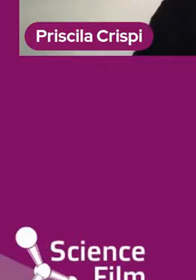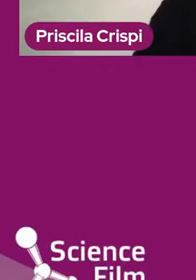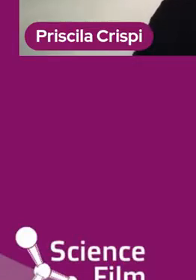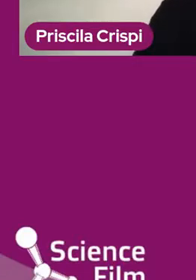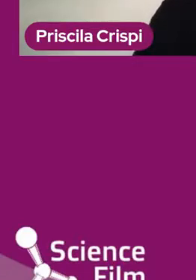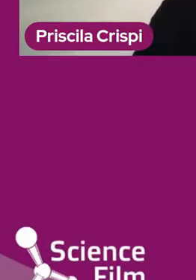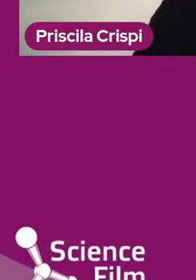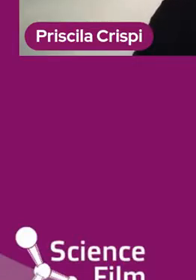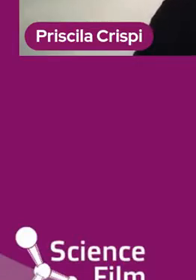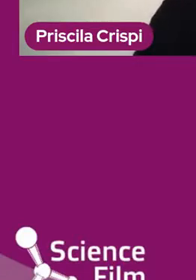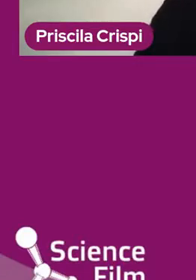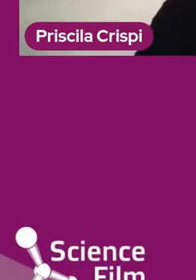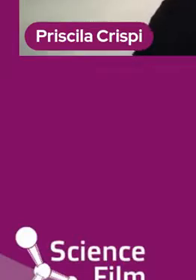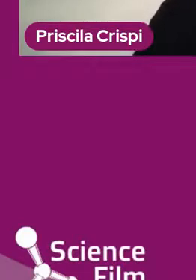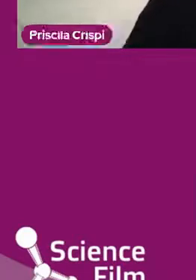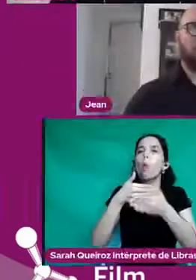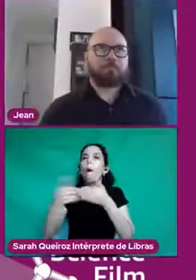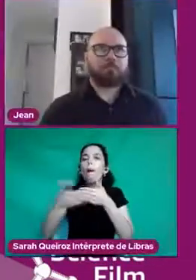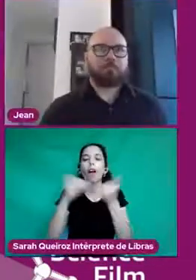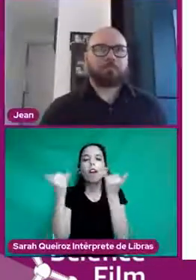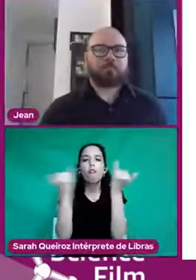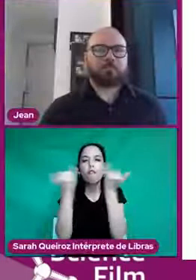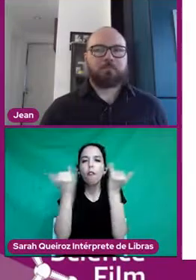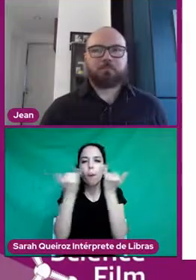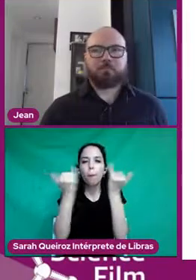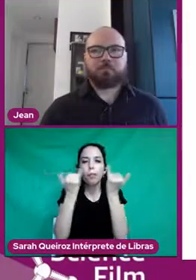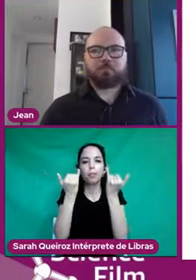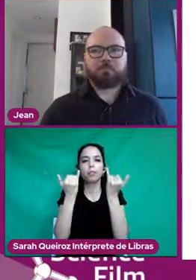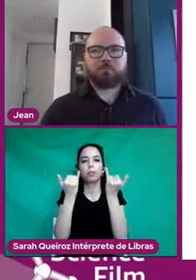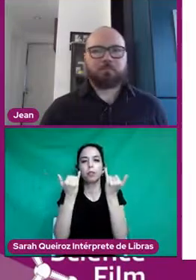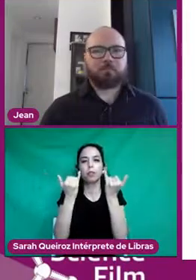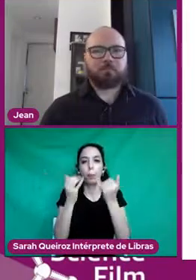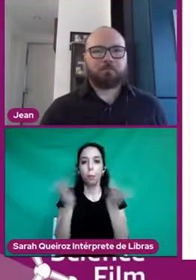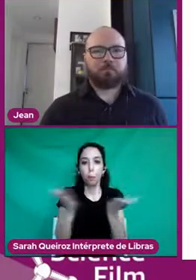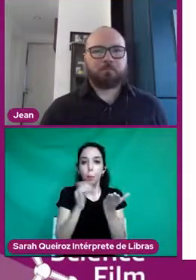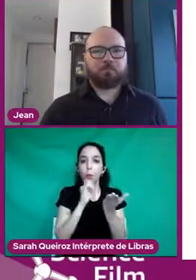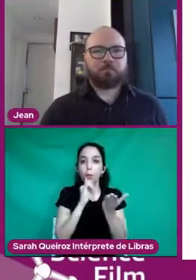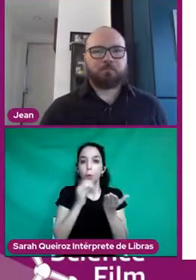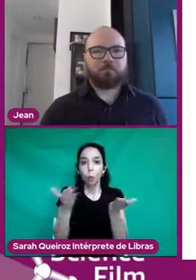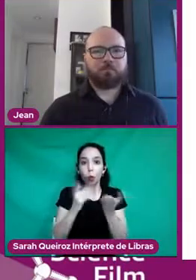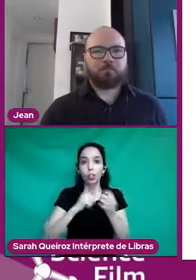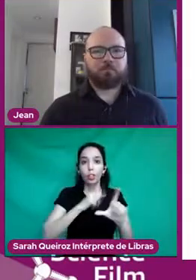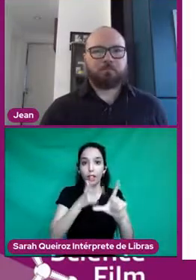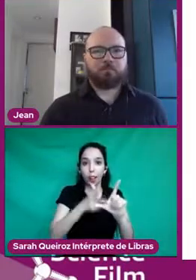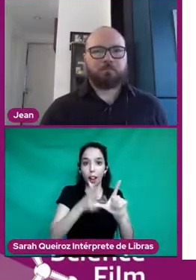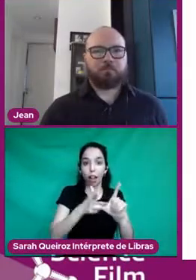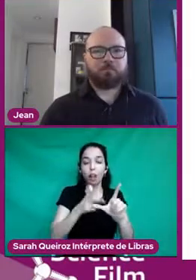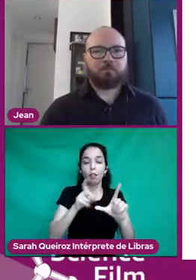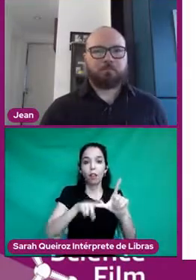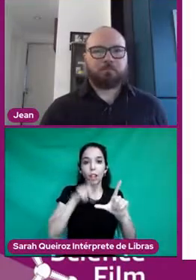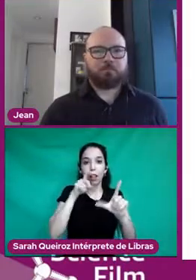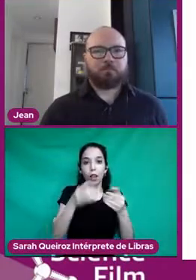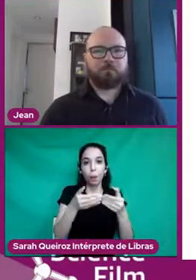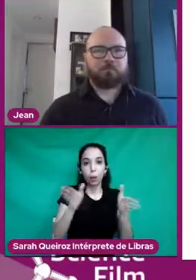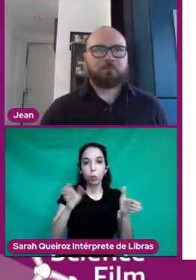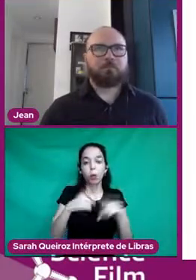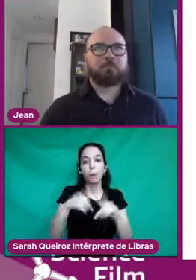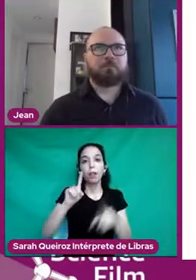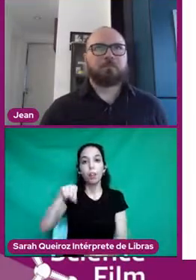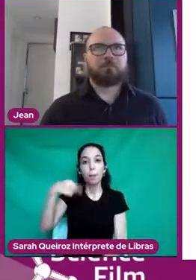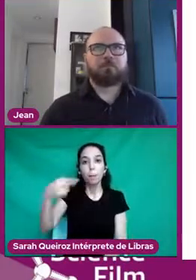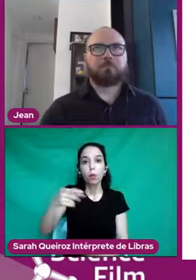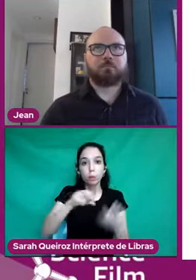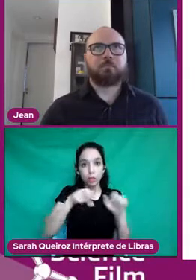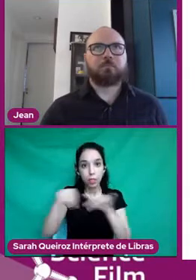a tudo o que estiver acontecendo aqui. Hoje, a gente tem a live, o link para a live de abertura, mas nas próximas semanas, enquanto a gente estiver realizando